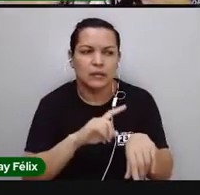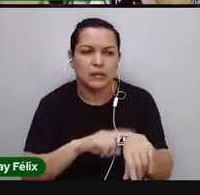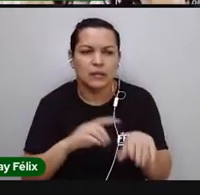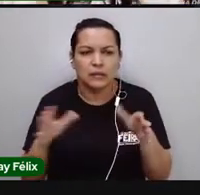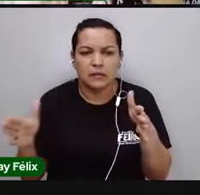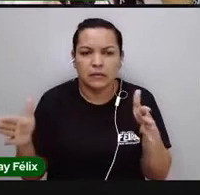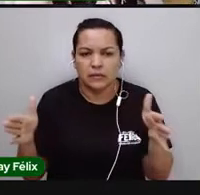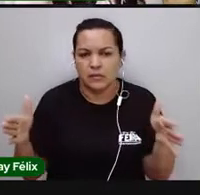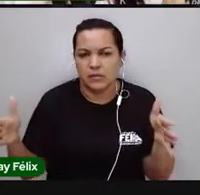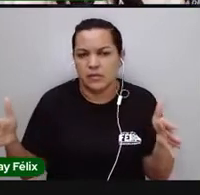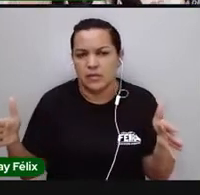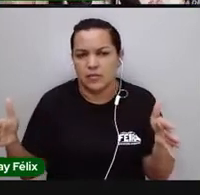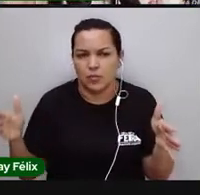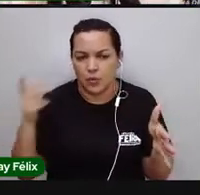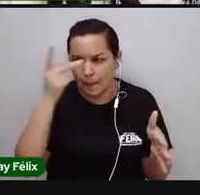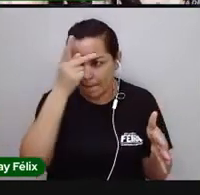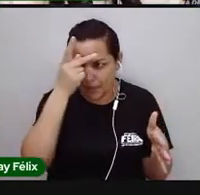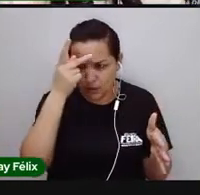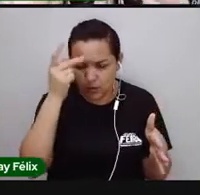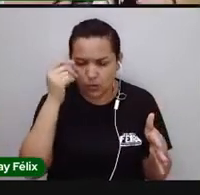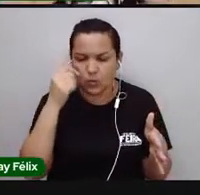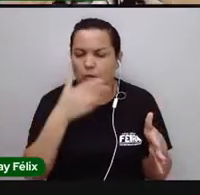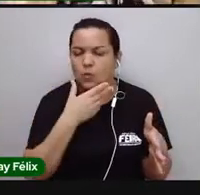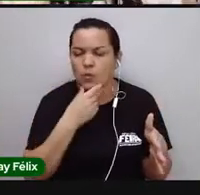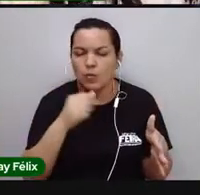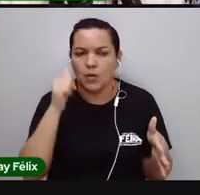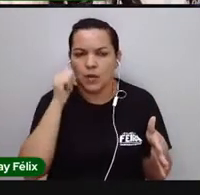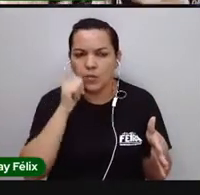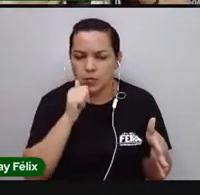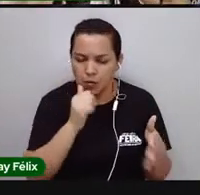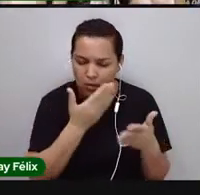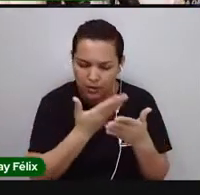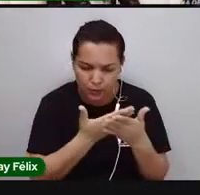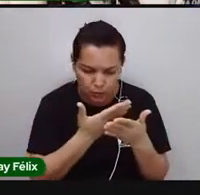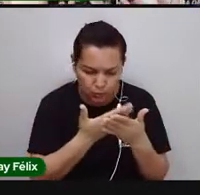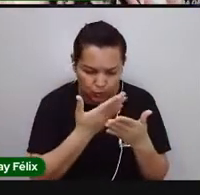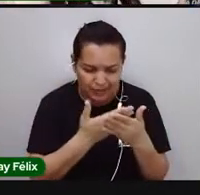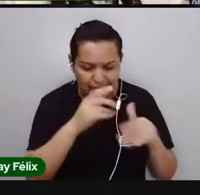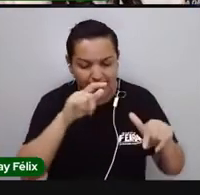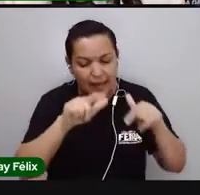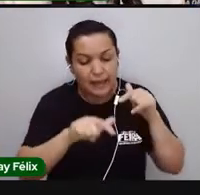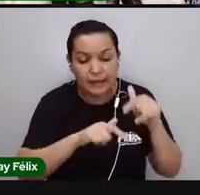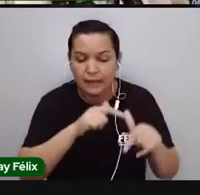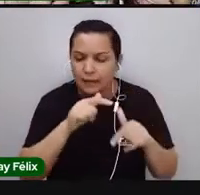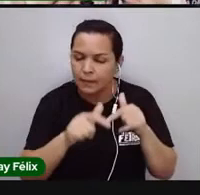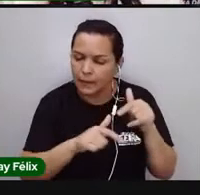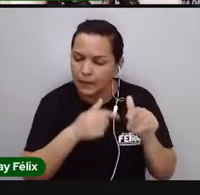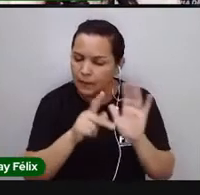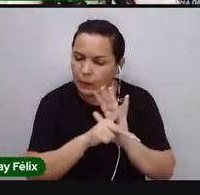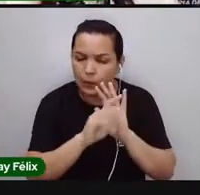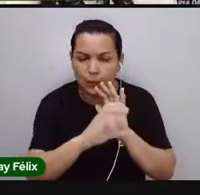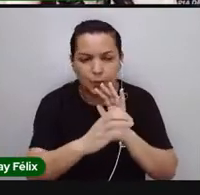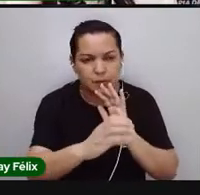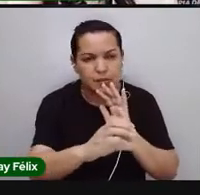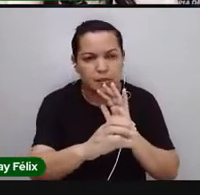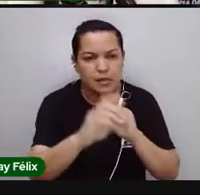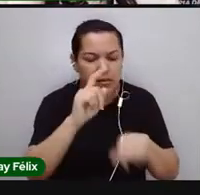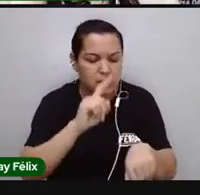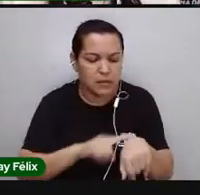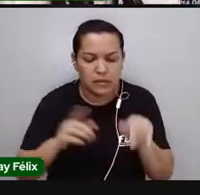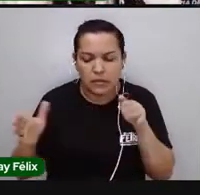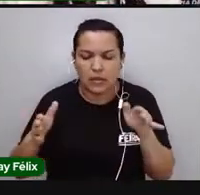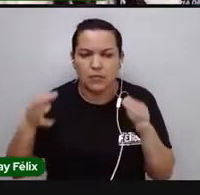São pessoas, mulheres e homens, estudando e trabalhando na ciência no seu tempo.